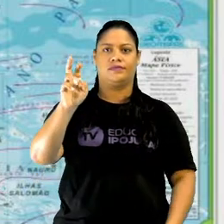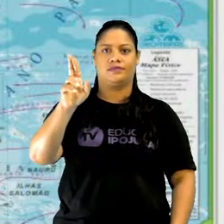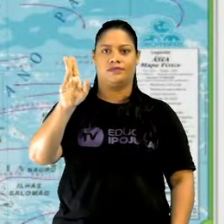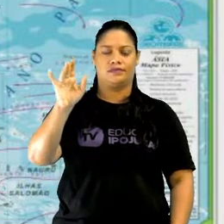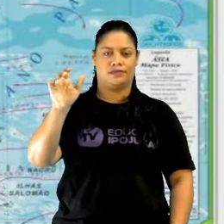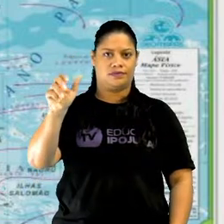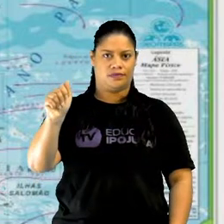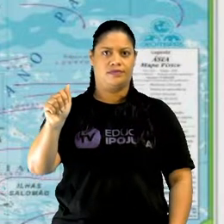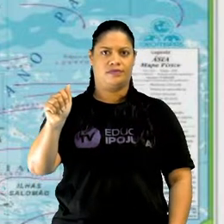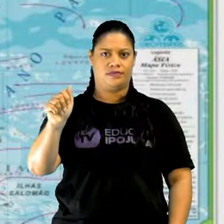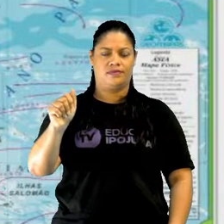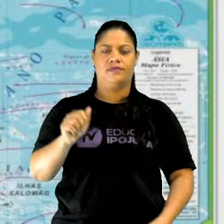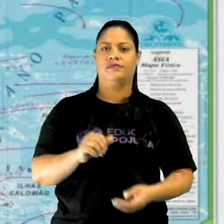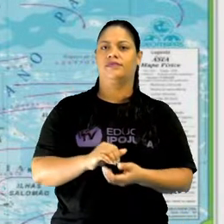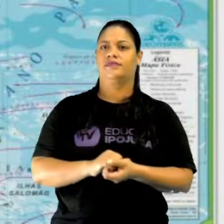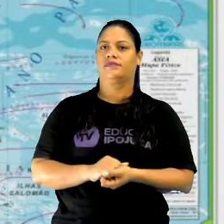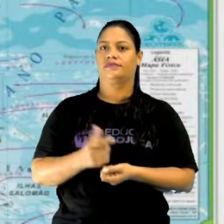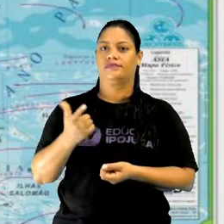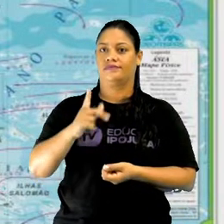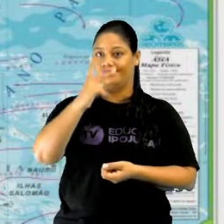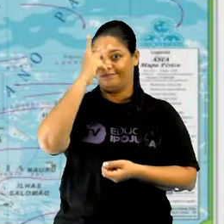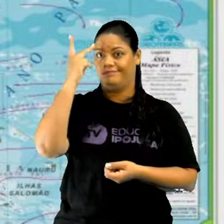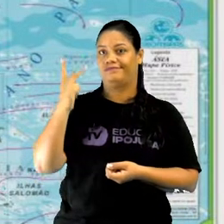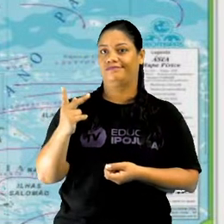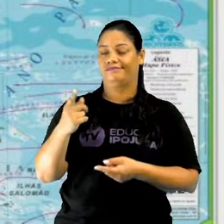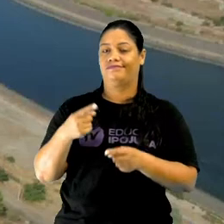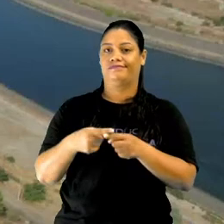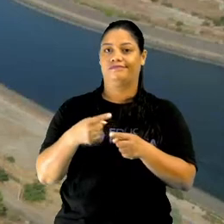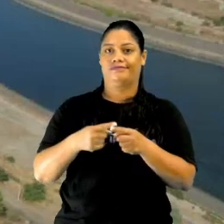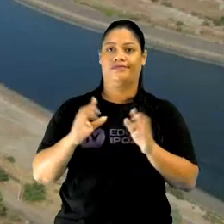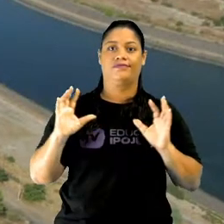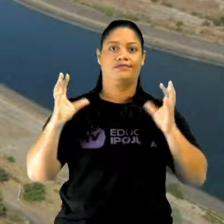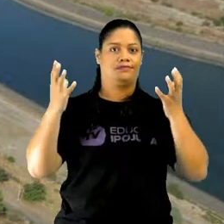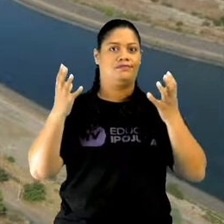vazio populacional por conta do clima. Ok?